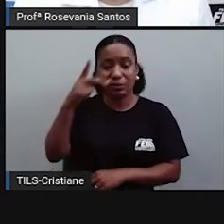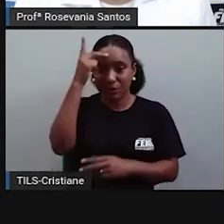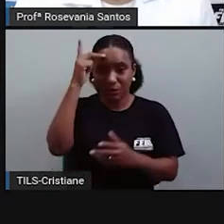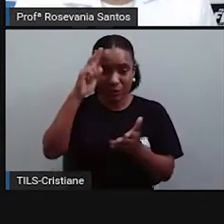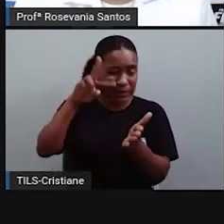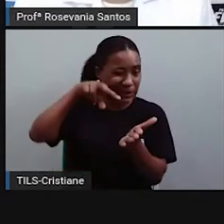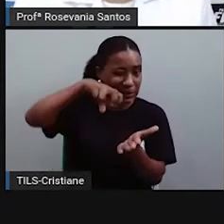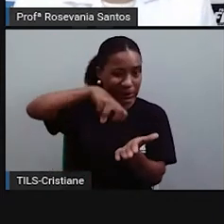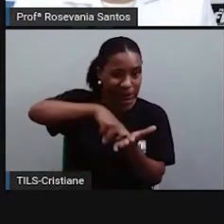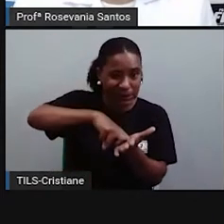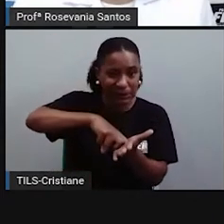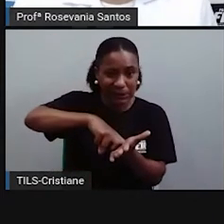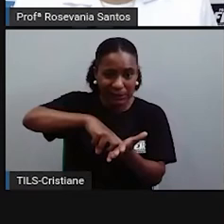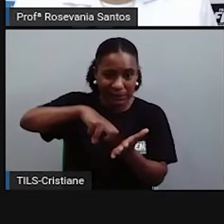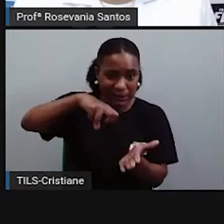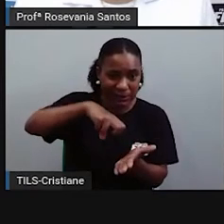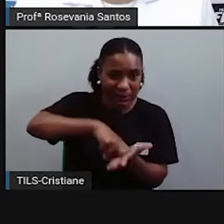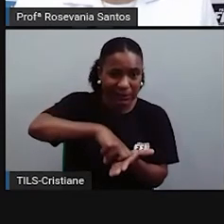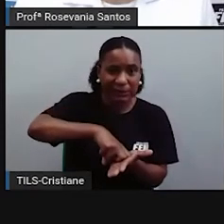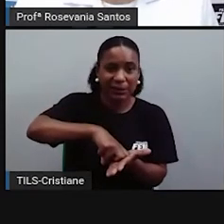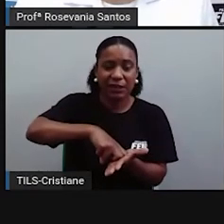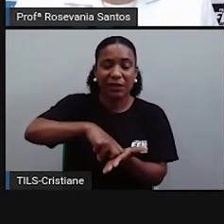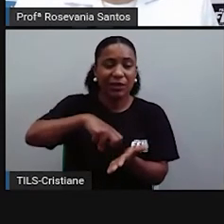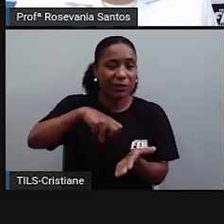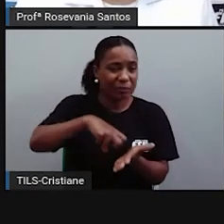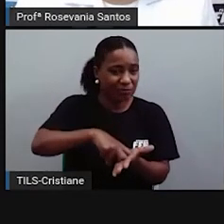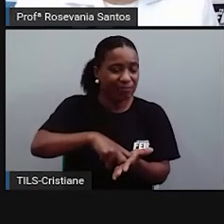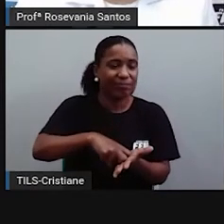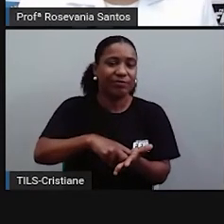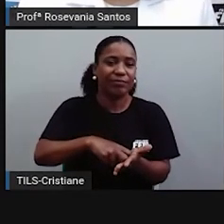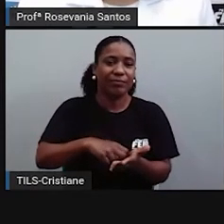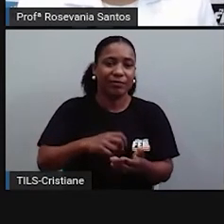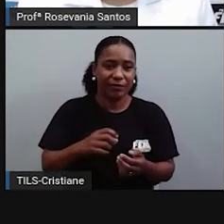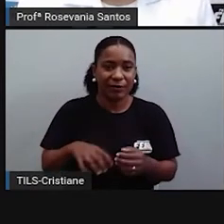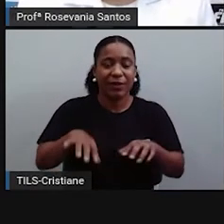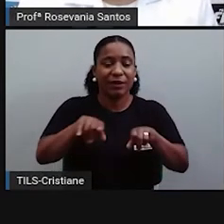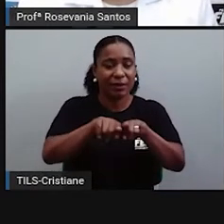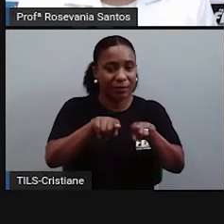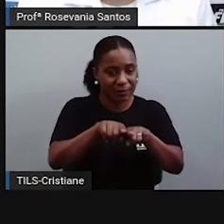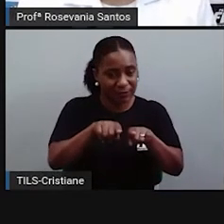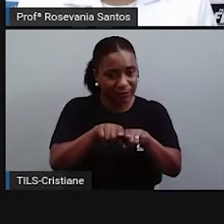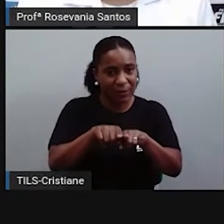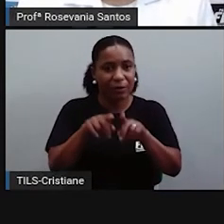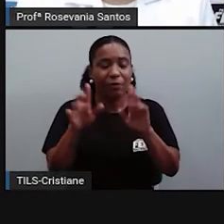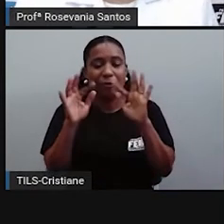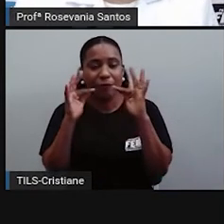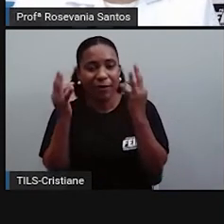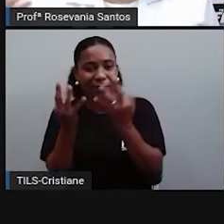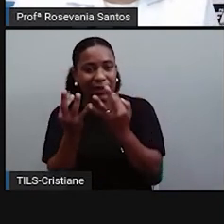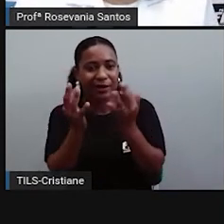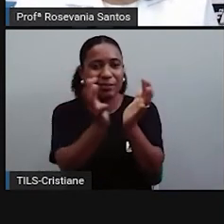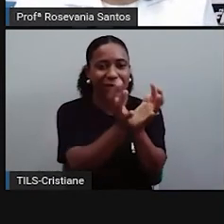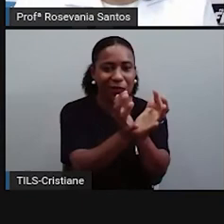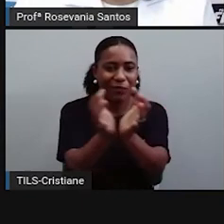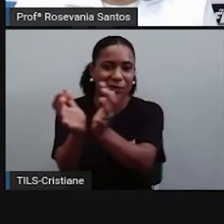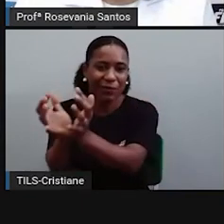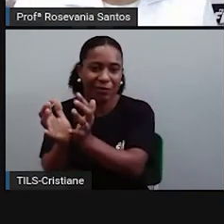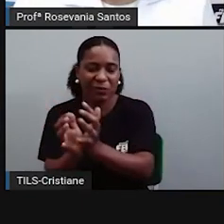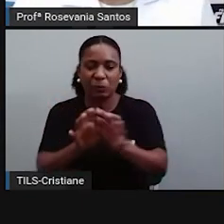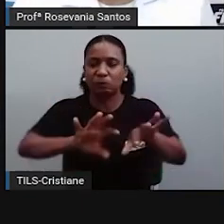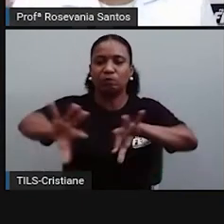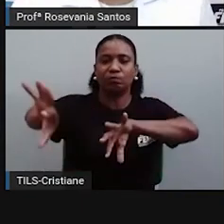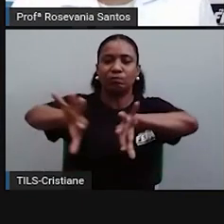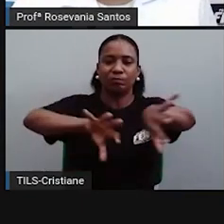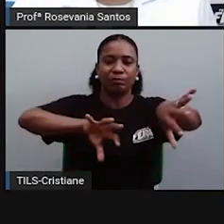trigações. Tinha a questão de que eles eram separados. Que se escoltam. Além de já ter sido